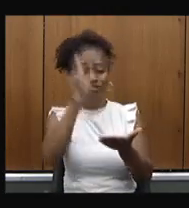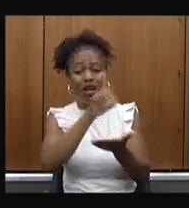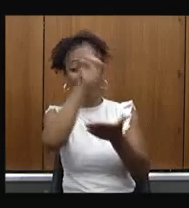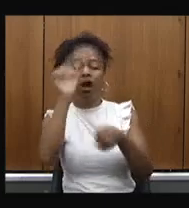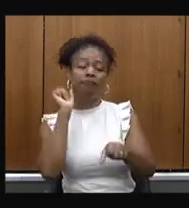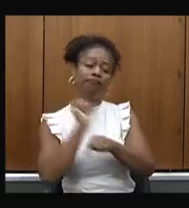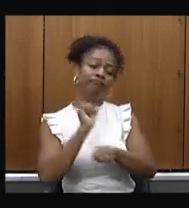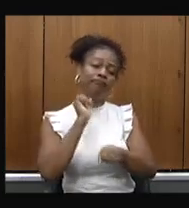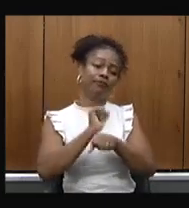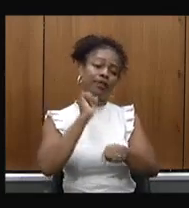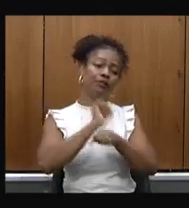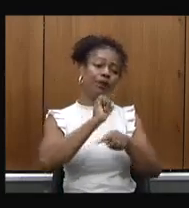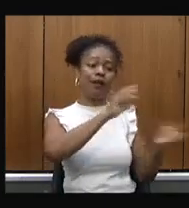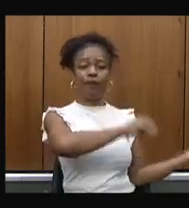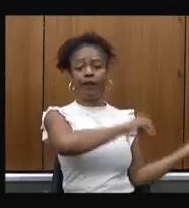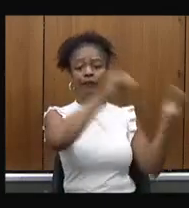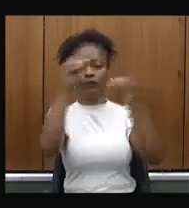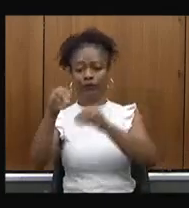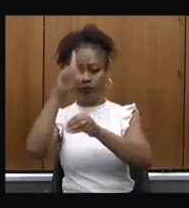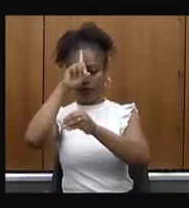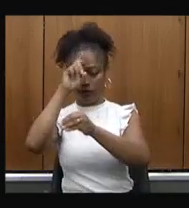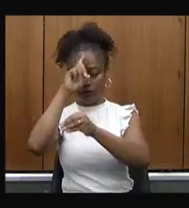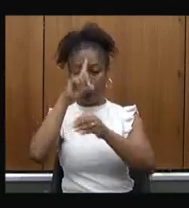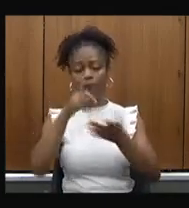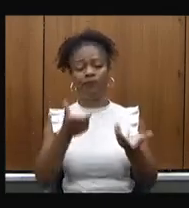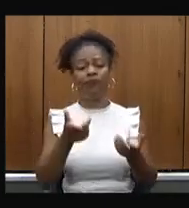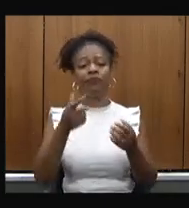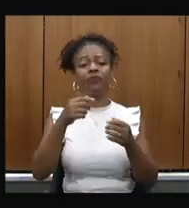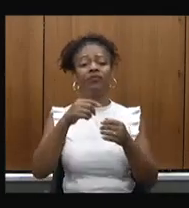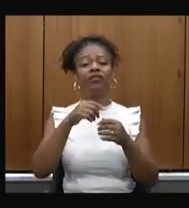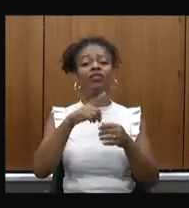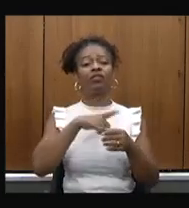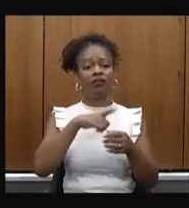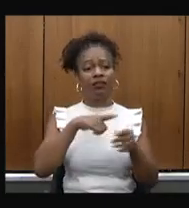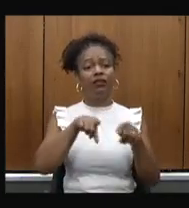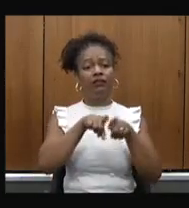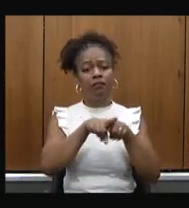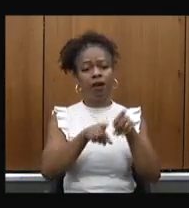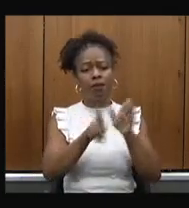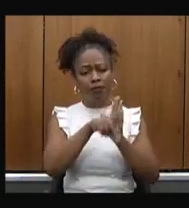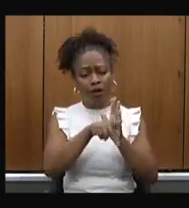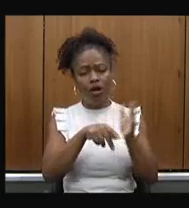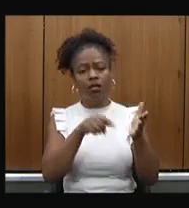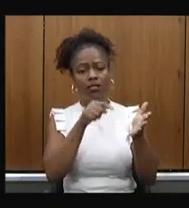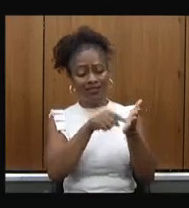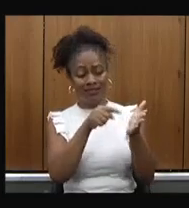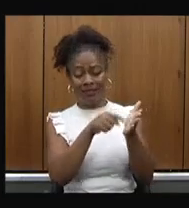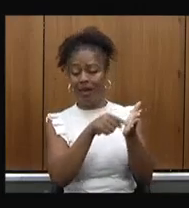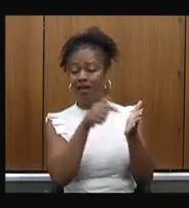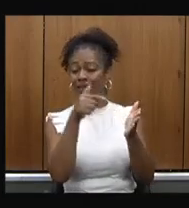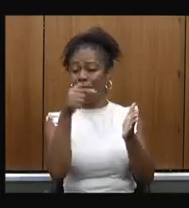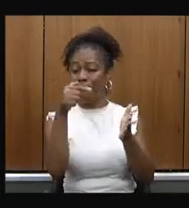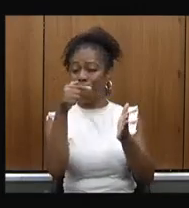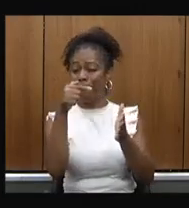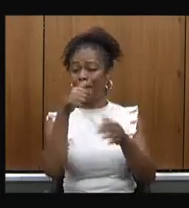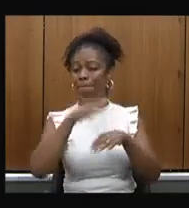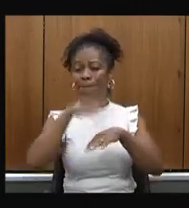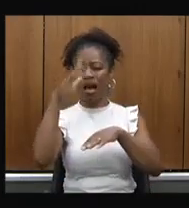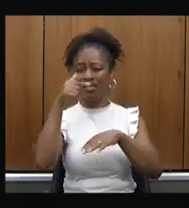um projeto de minha autoria que já está há mais de sete anos por volta de sete anos aí na Assembleia Legislativa